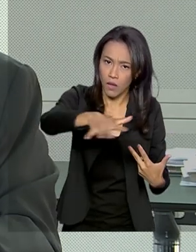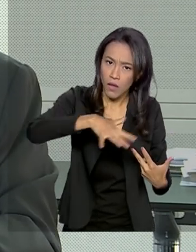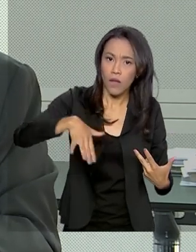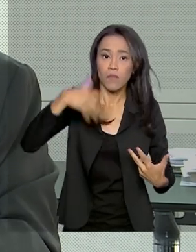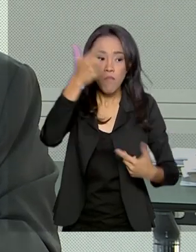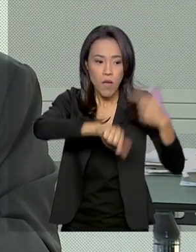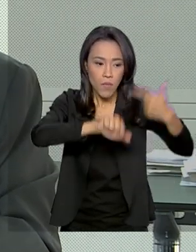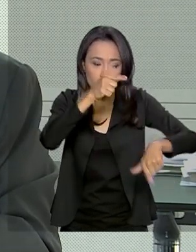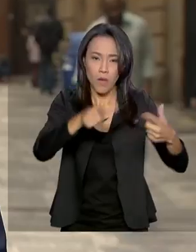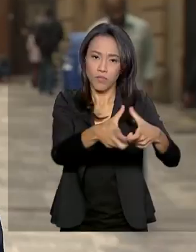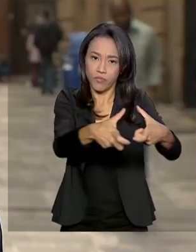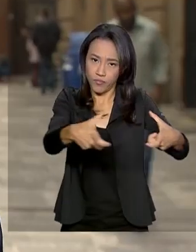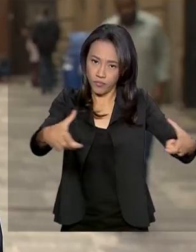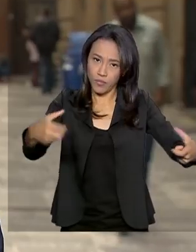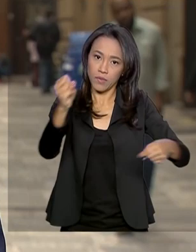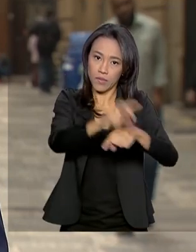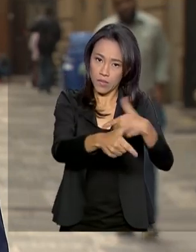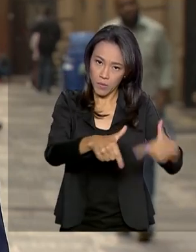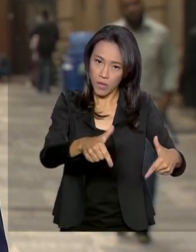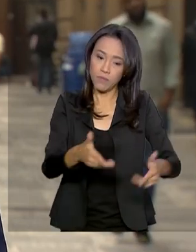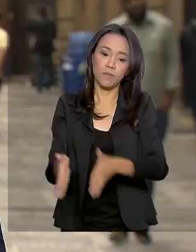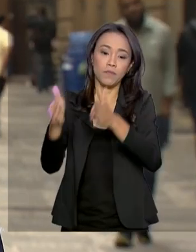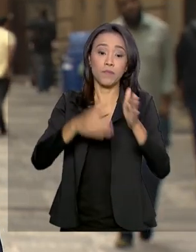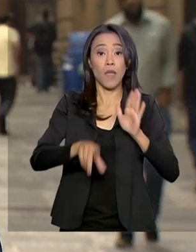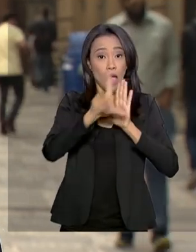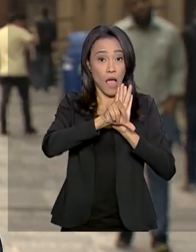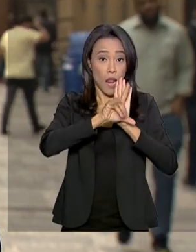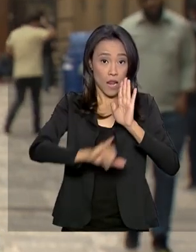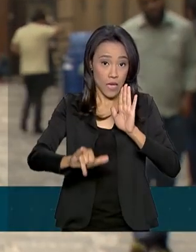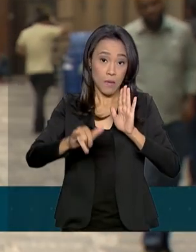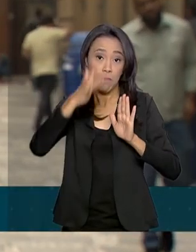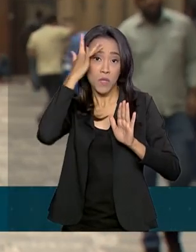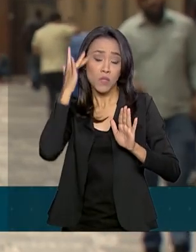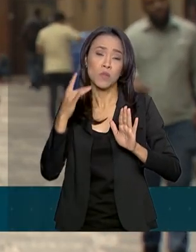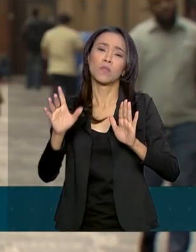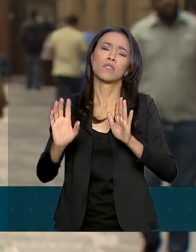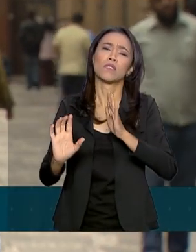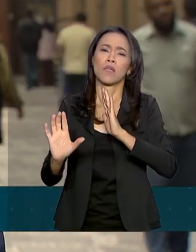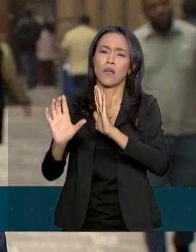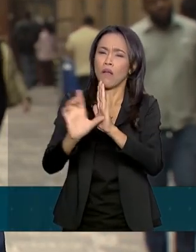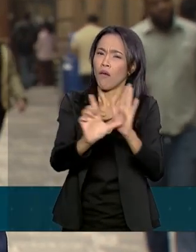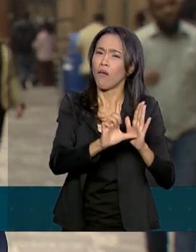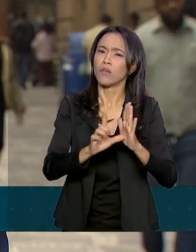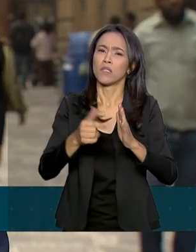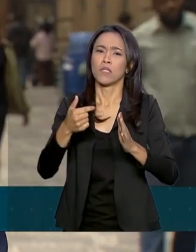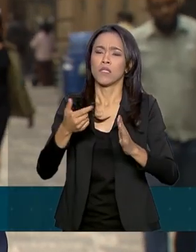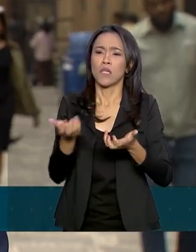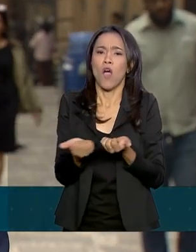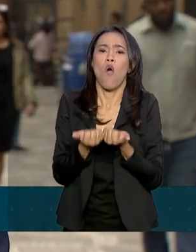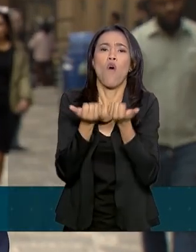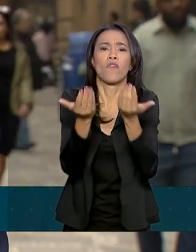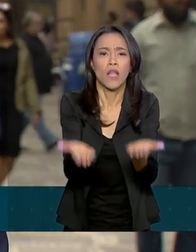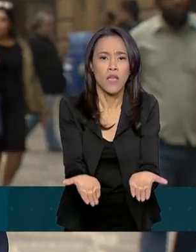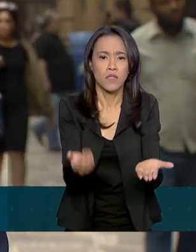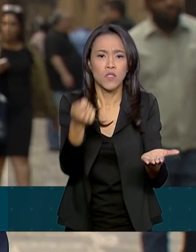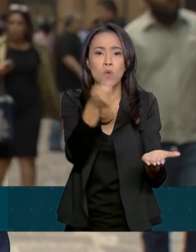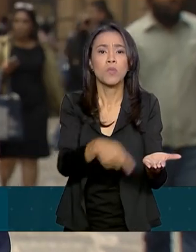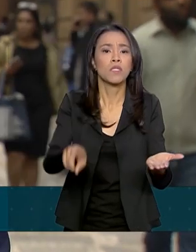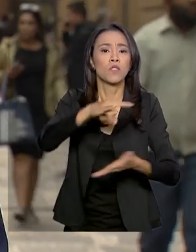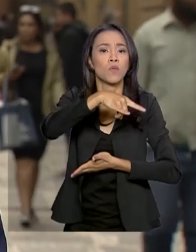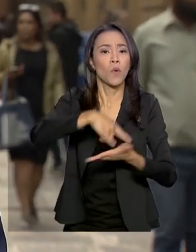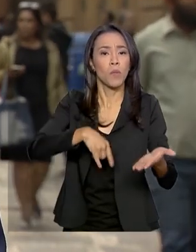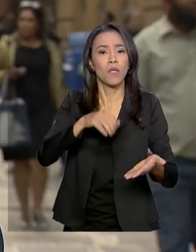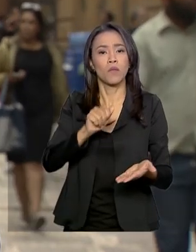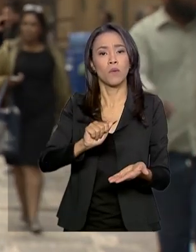de emprego e de produtividade. Pela lei, pequenos comerciantes e prestadores de serviço não precisam de alvará para funcionar.